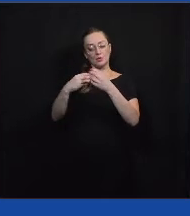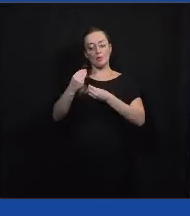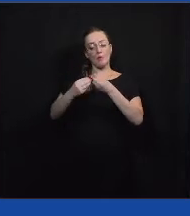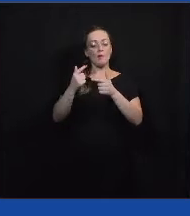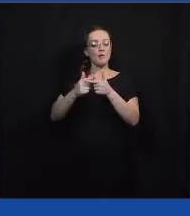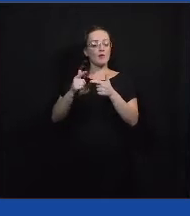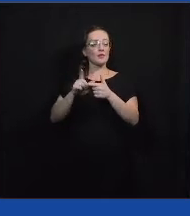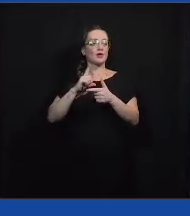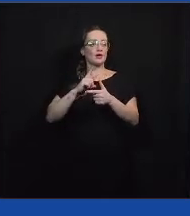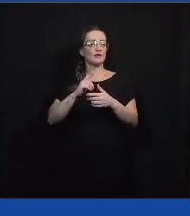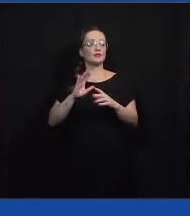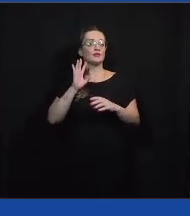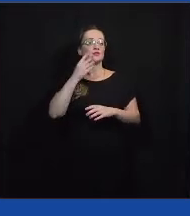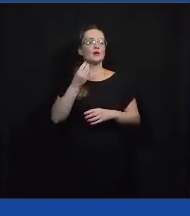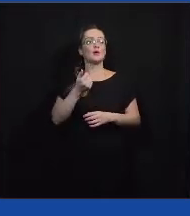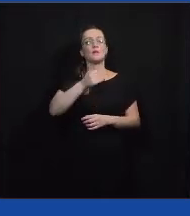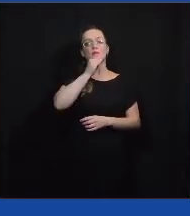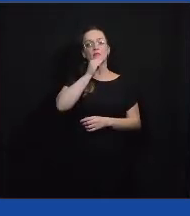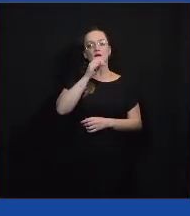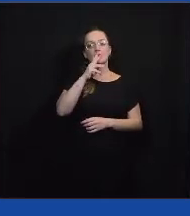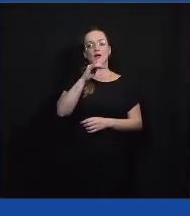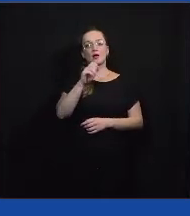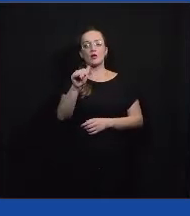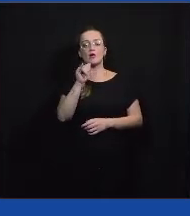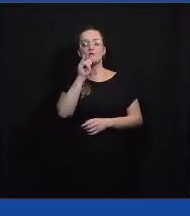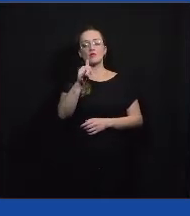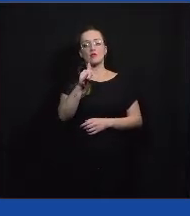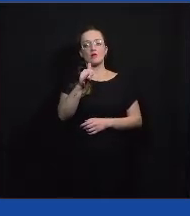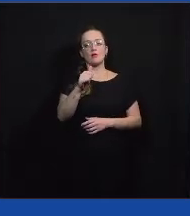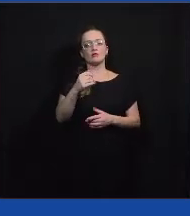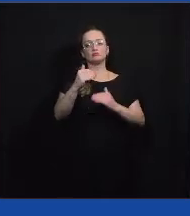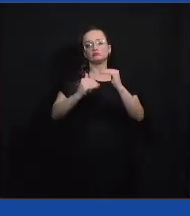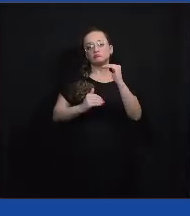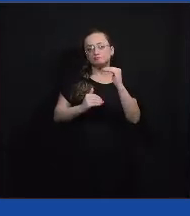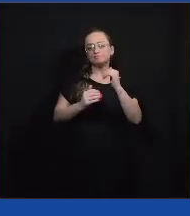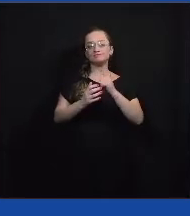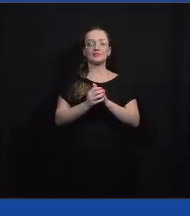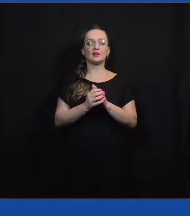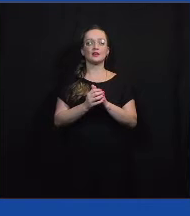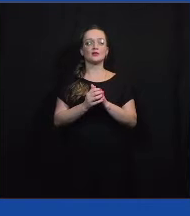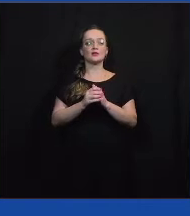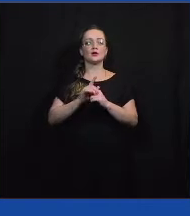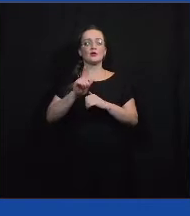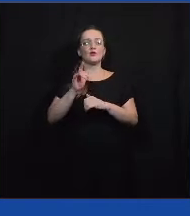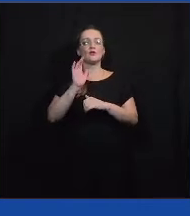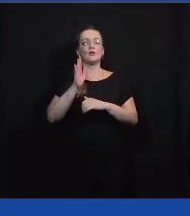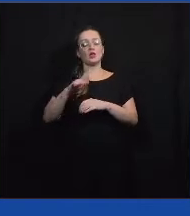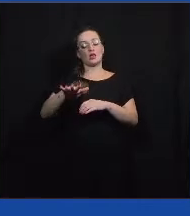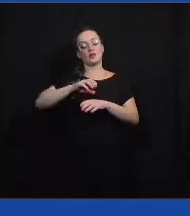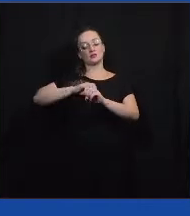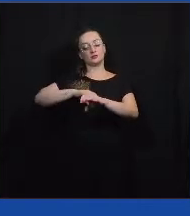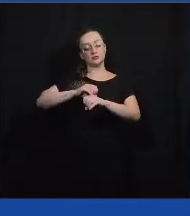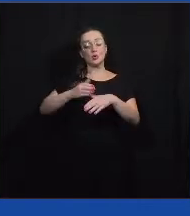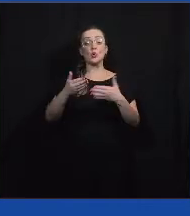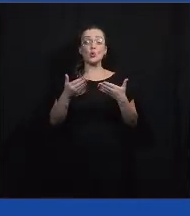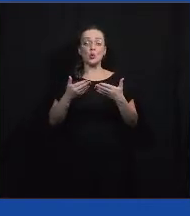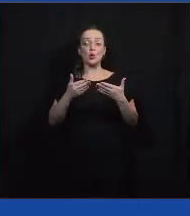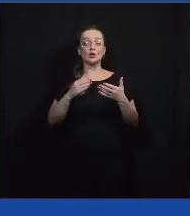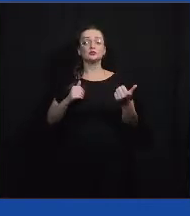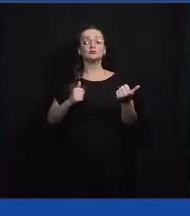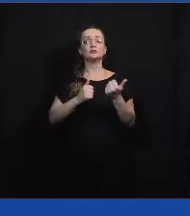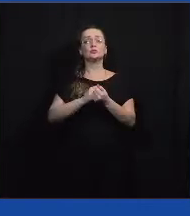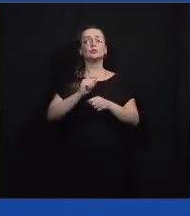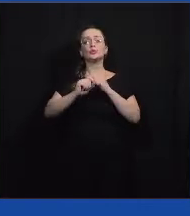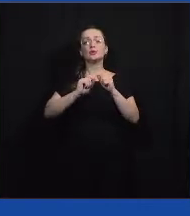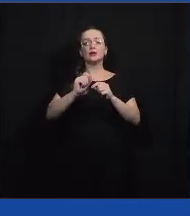elas gostariam de resolver, como, por exemplo, a Carol falou, desigualdade, a Cris já pegou um pouco para lado da educação. Hoje, a trouxe um tema pronto